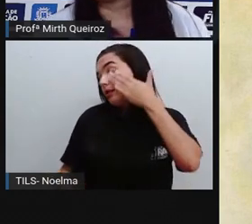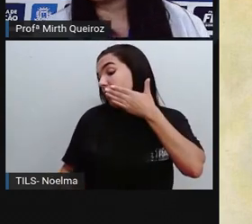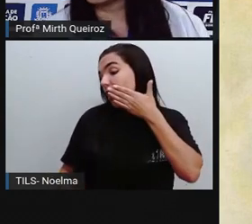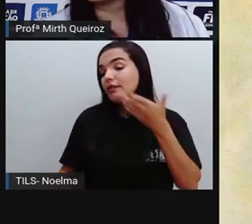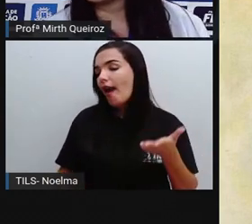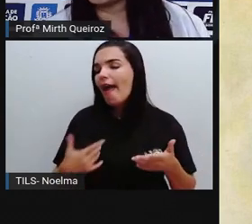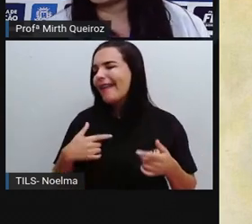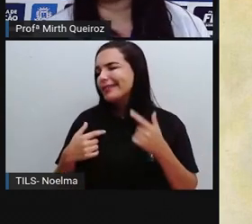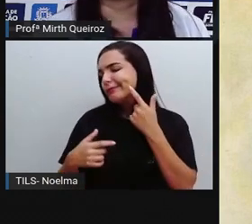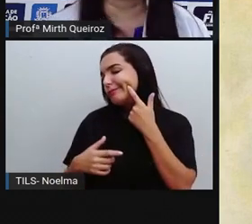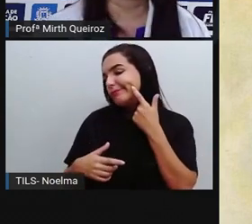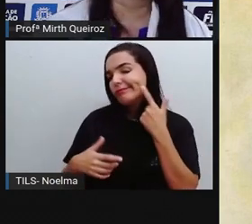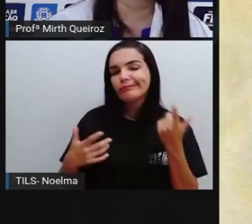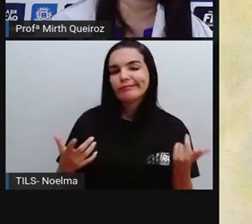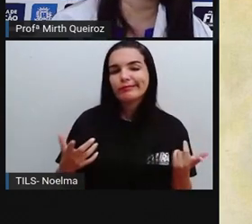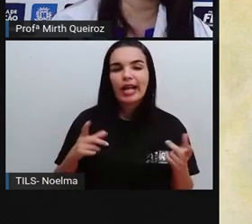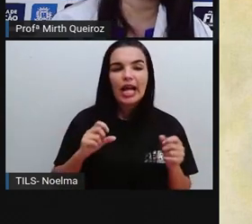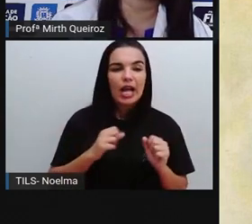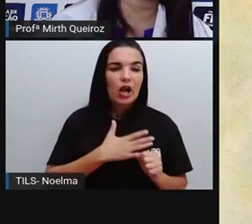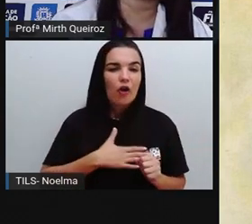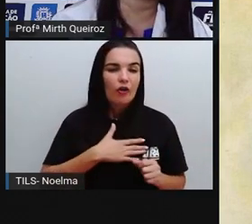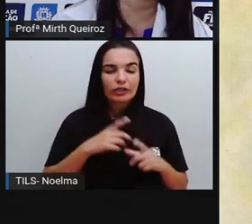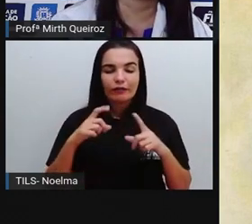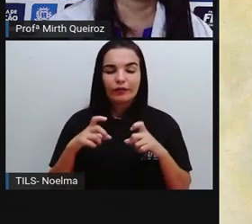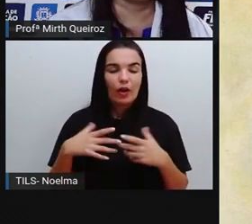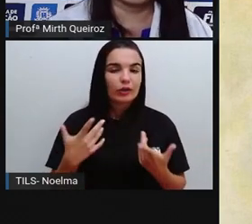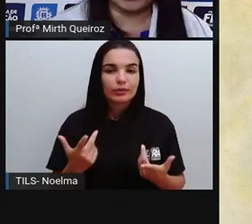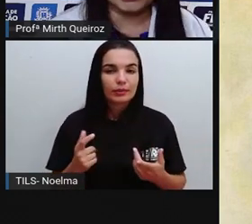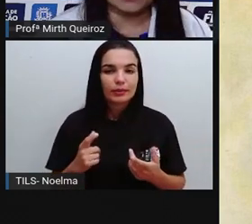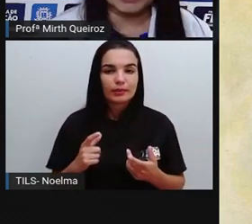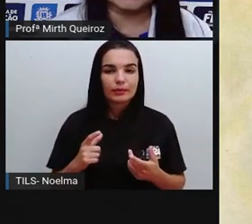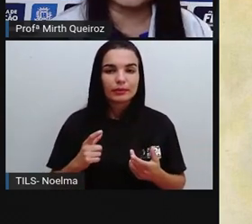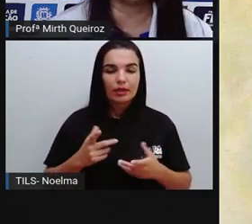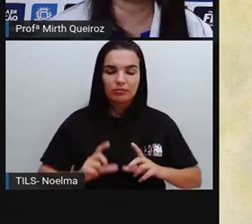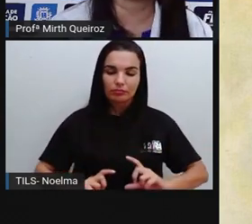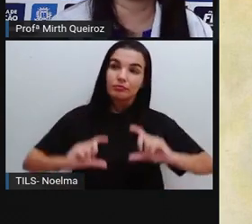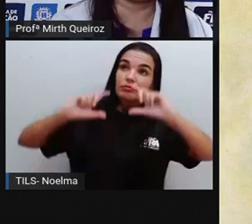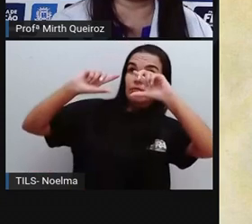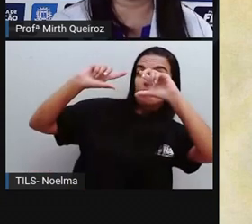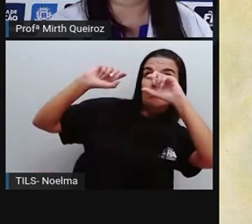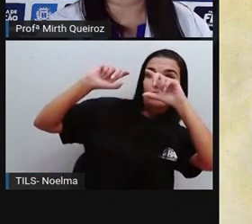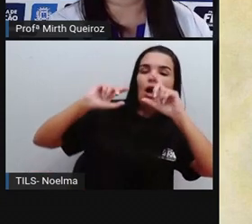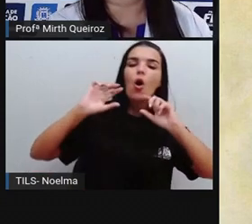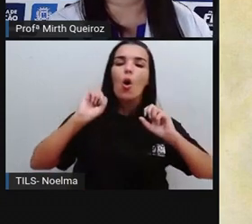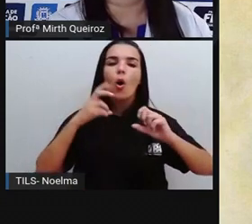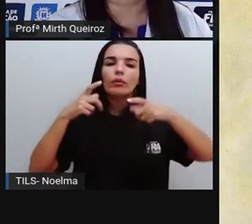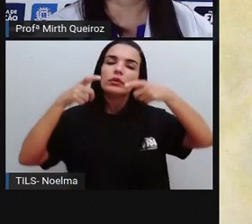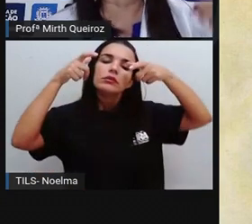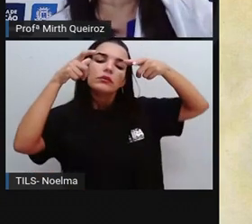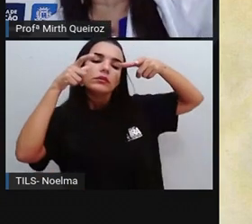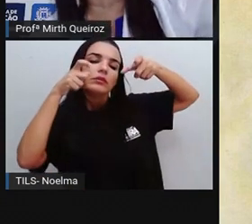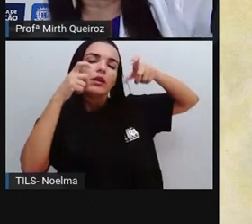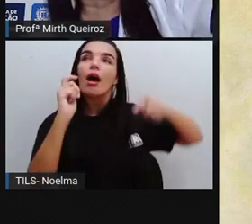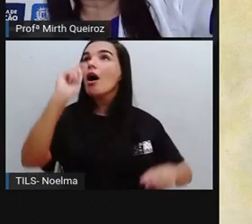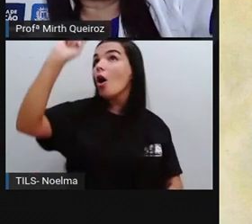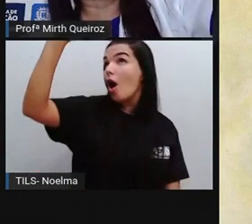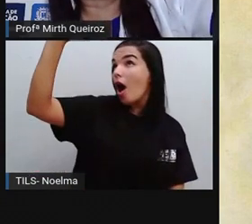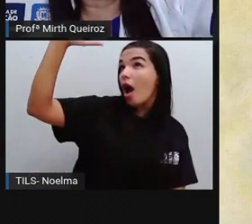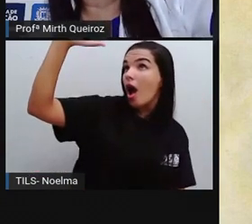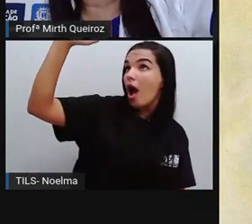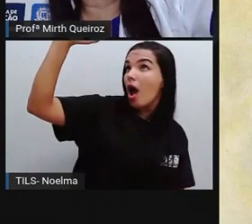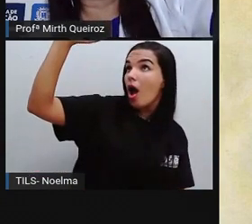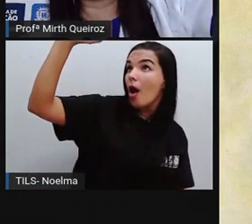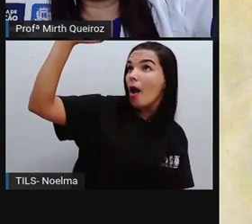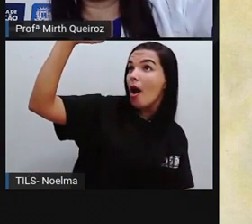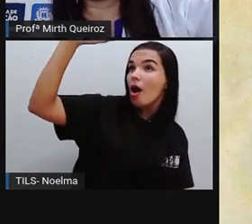mostrando o lado esquerdo. Tem gente que gosta de tirar foto de baixo para cima, né? Assim, tirando a foto em outro, já